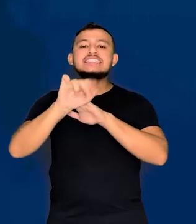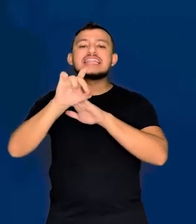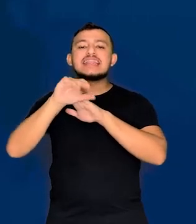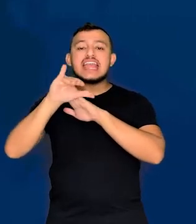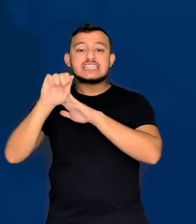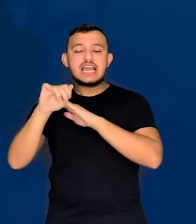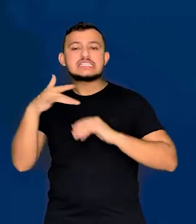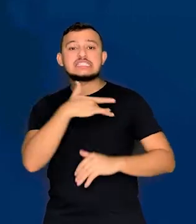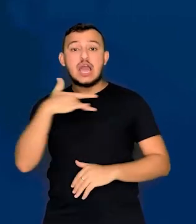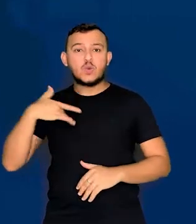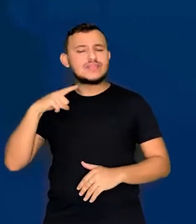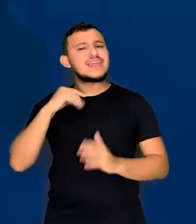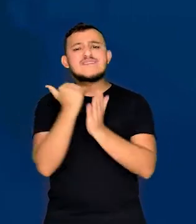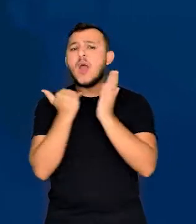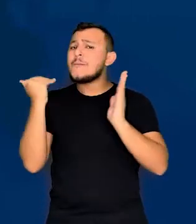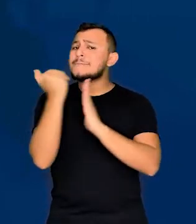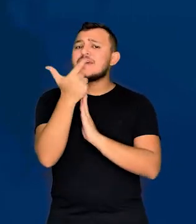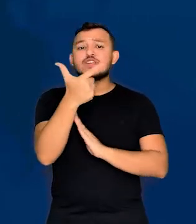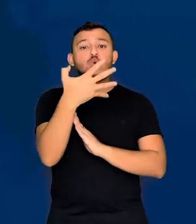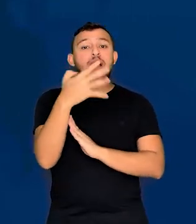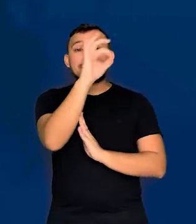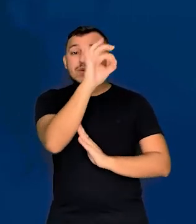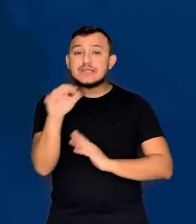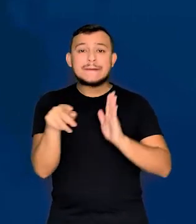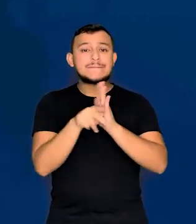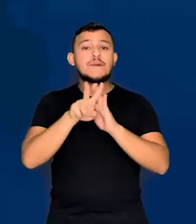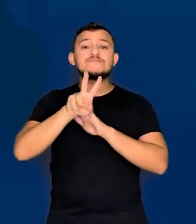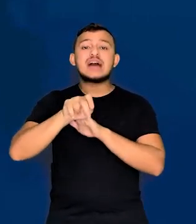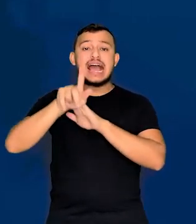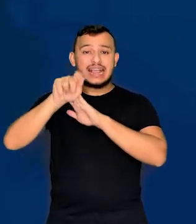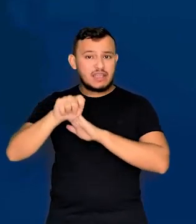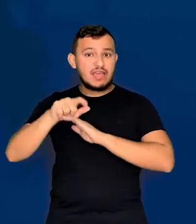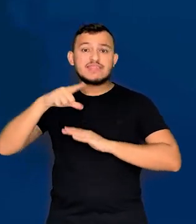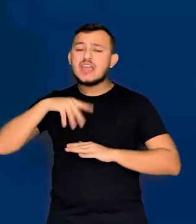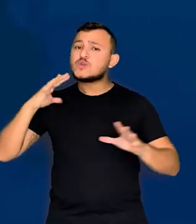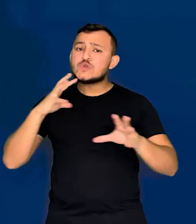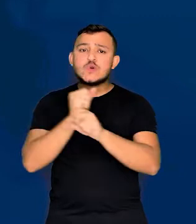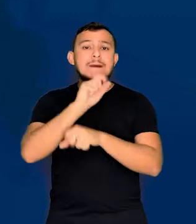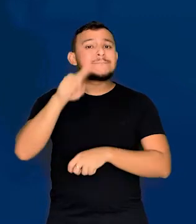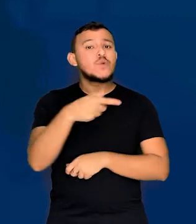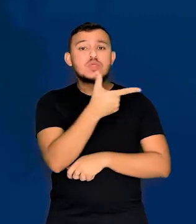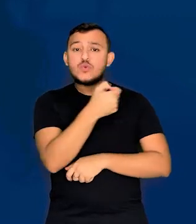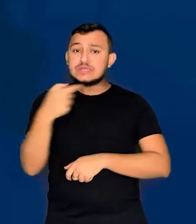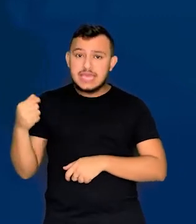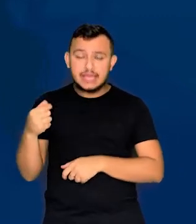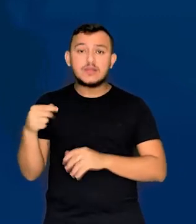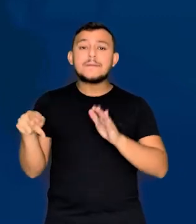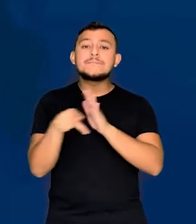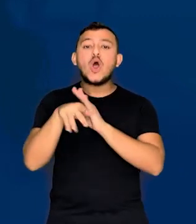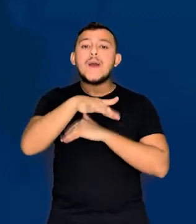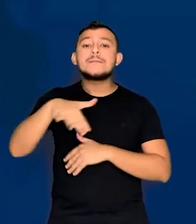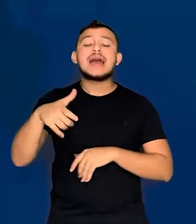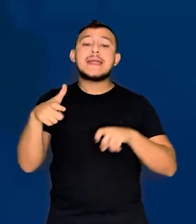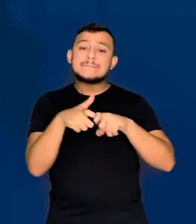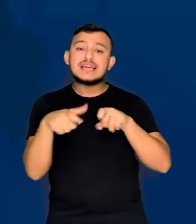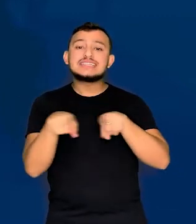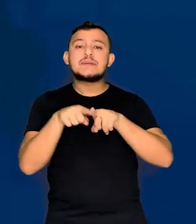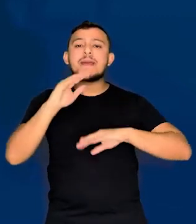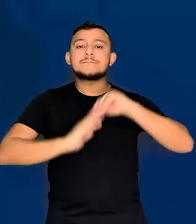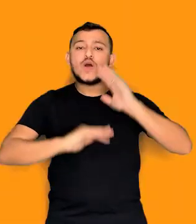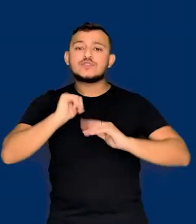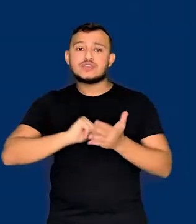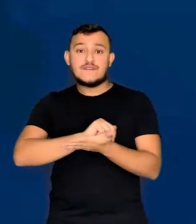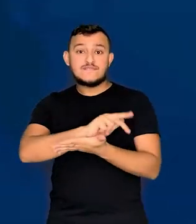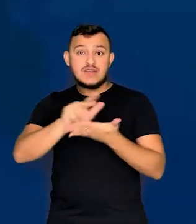Houve aumento de 24% das vagas, totalizando mais de 1.200 na residência médica e na